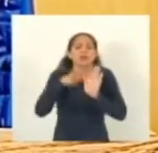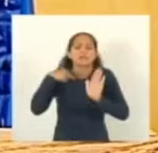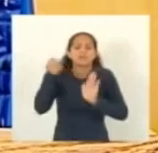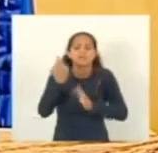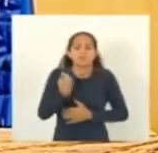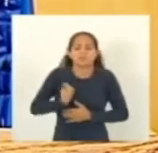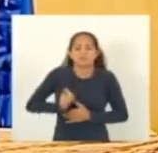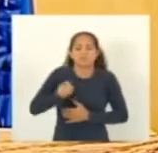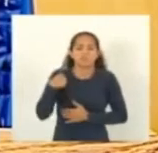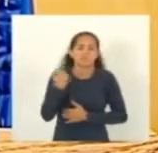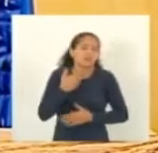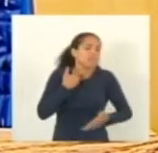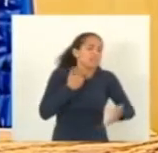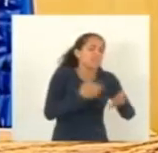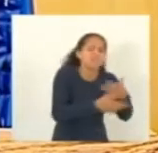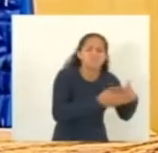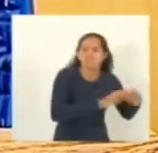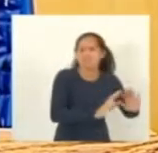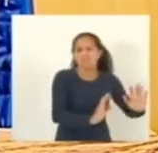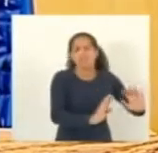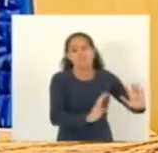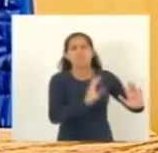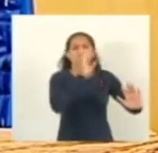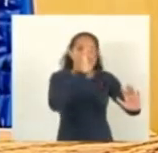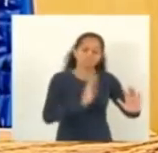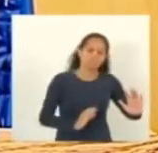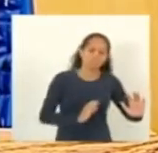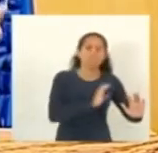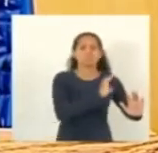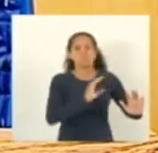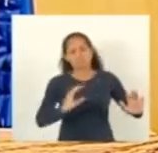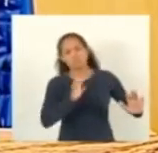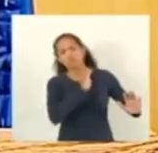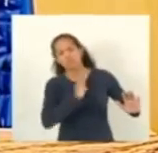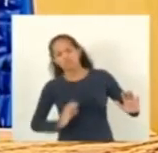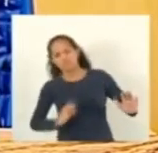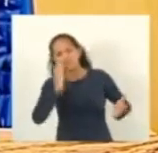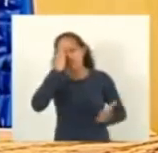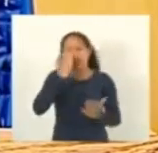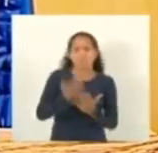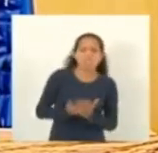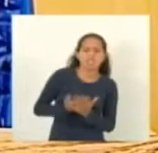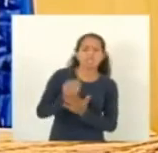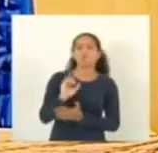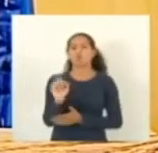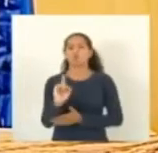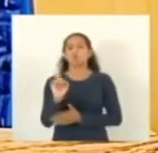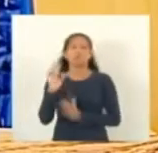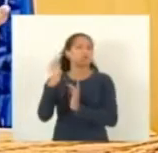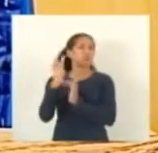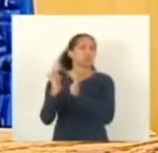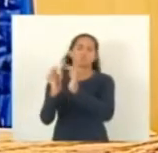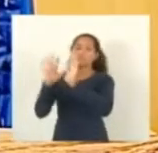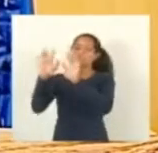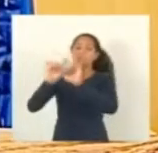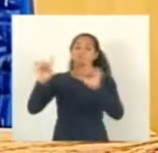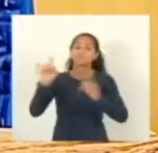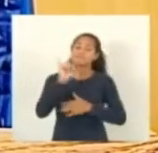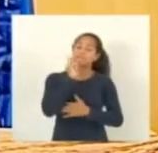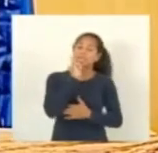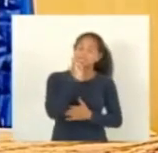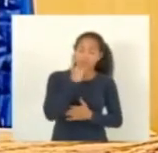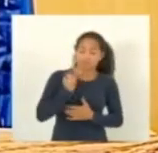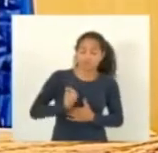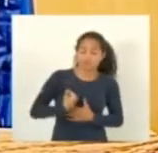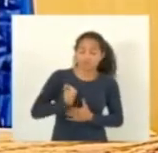vidas independente de você né ser cristão ou não acreditar ou não mas há aí exemplos de vida